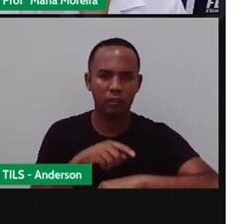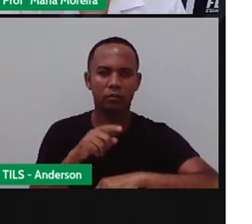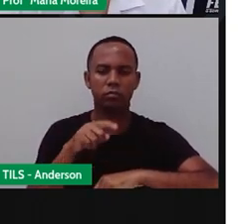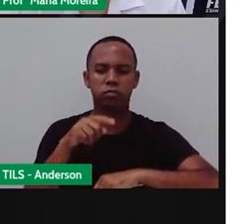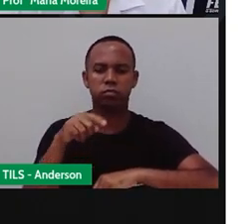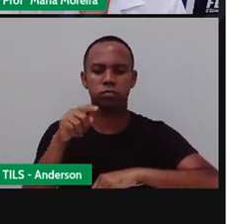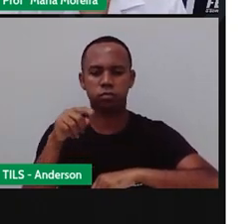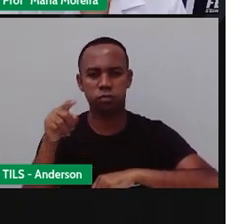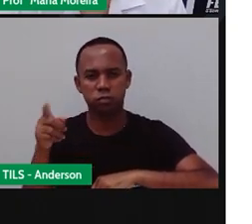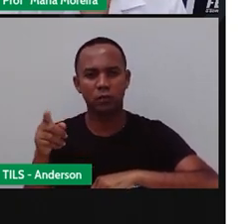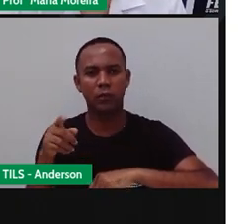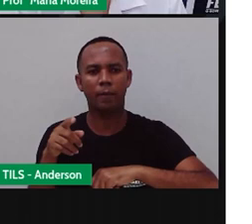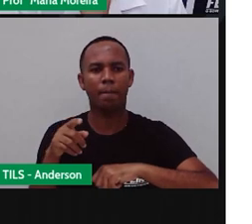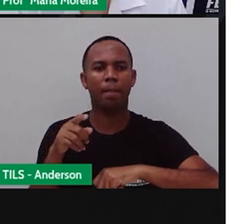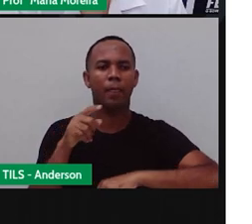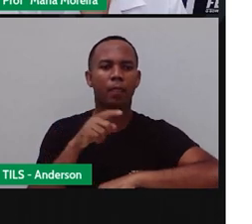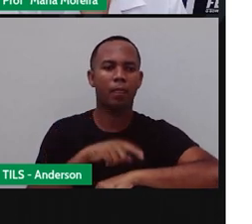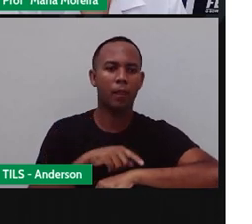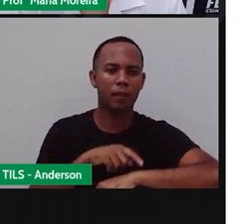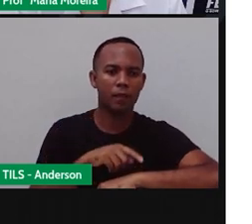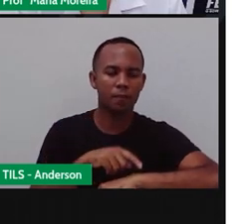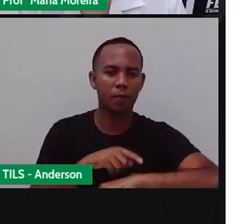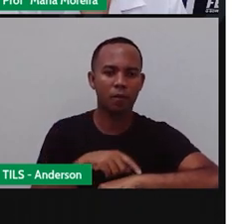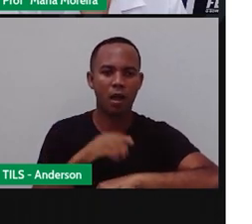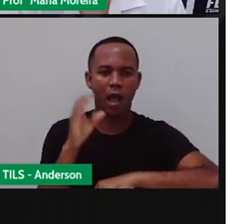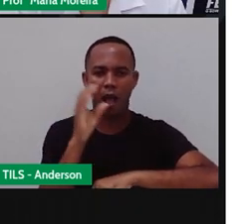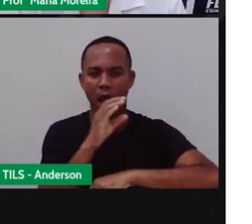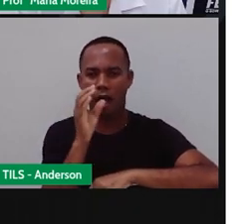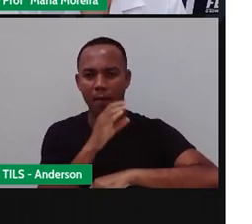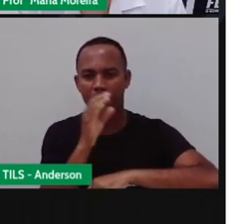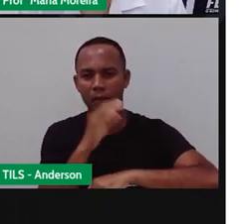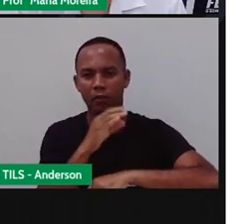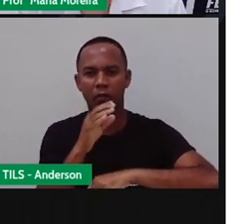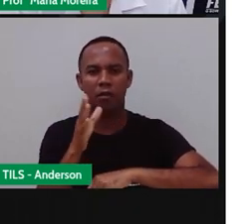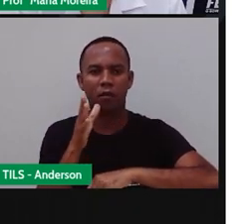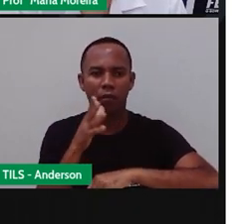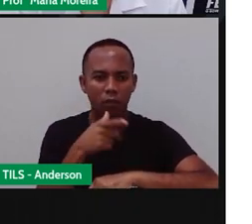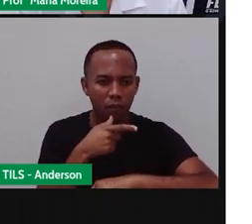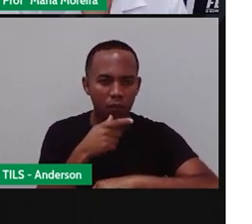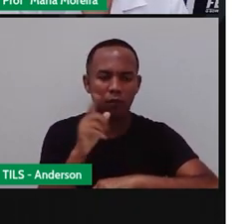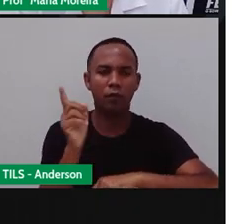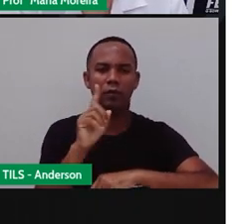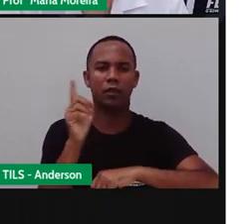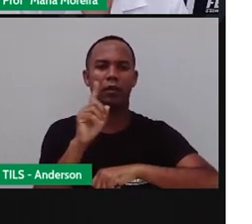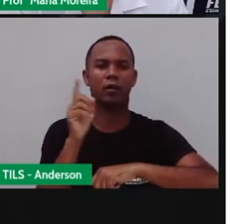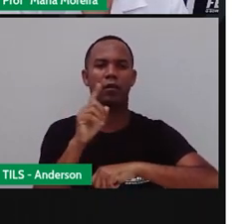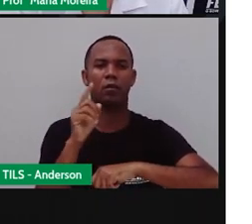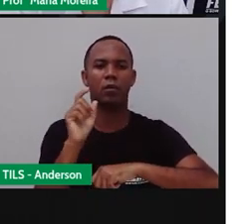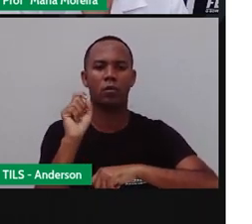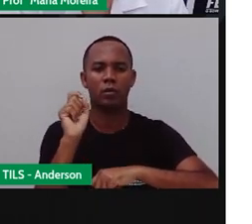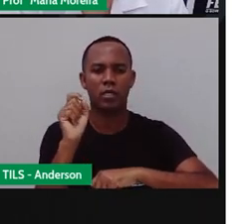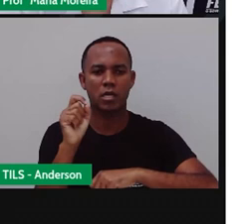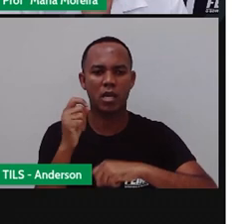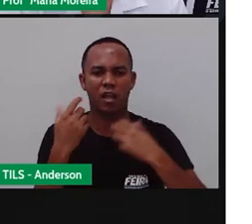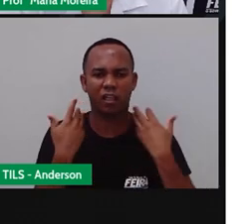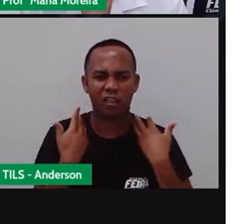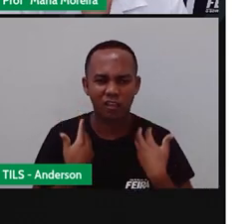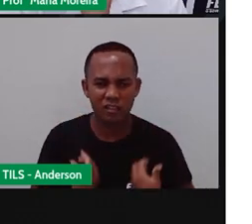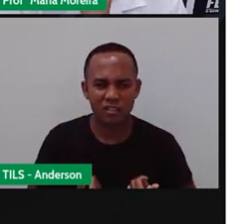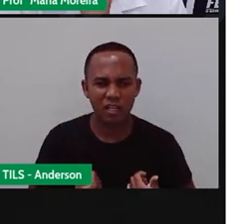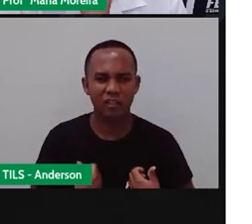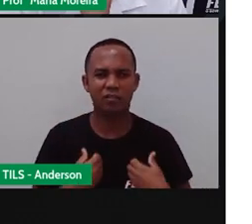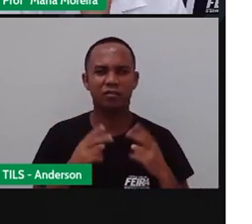vai-te embora. Passa tempo, bem depressa, não atrasa nem demora. Que já estou muito cansado,